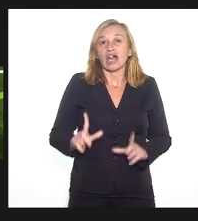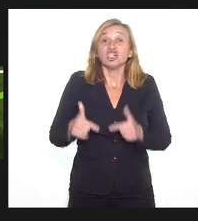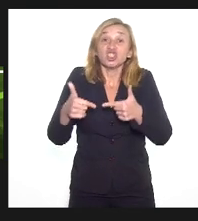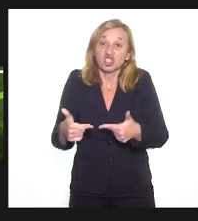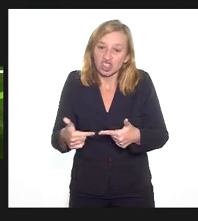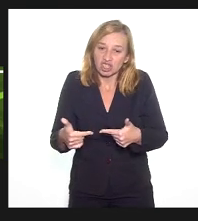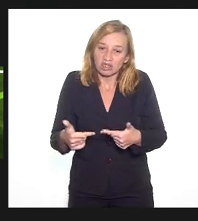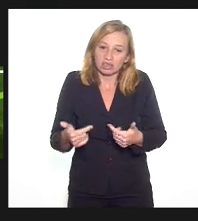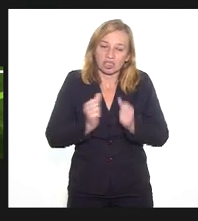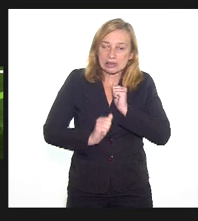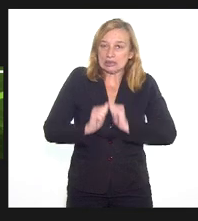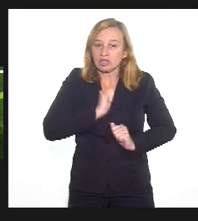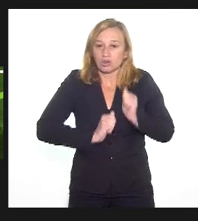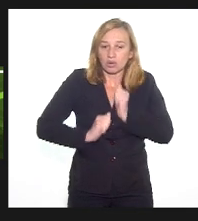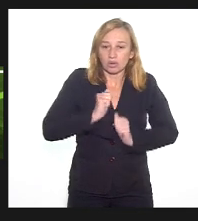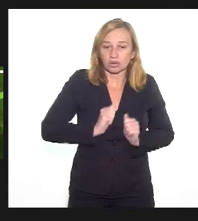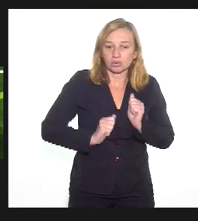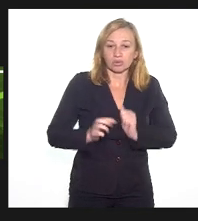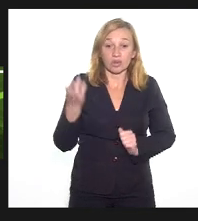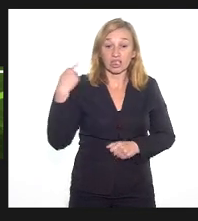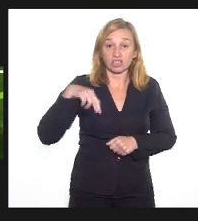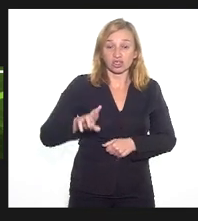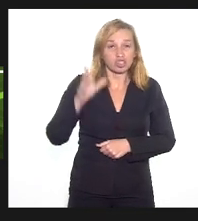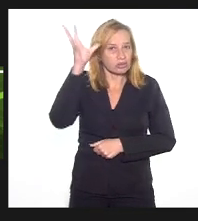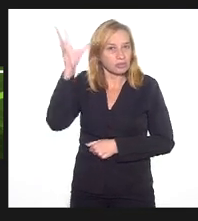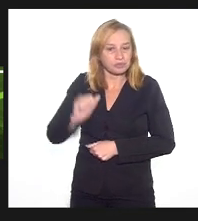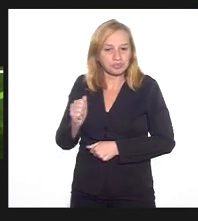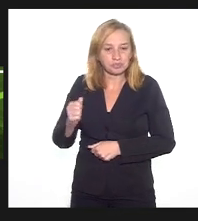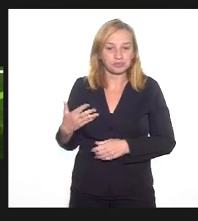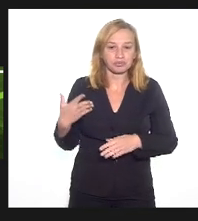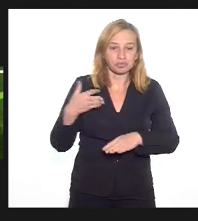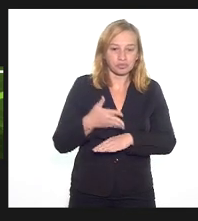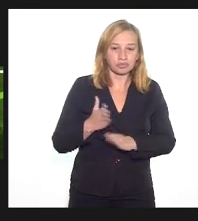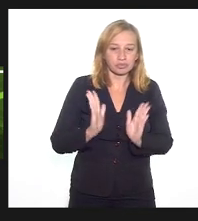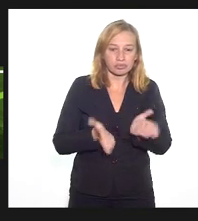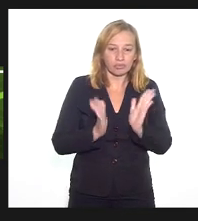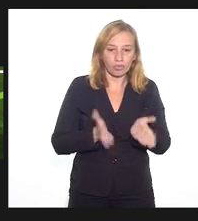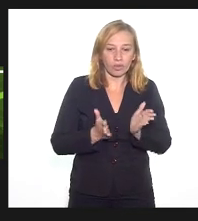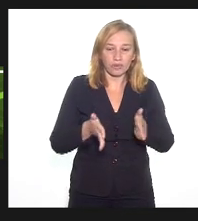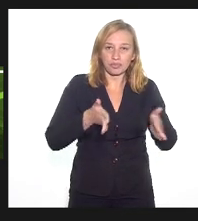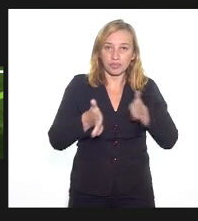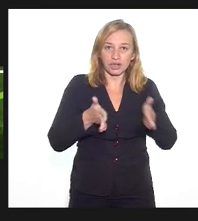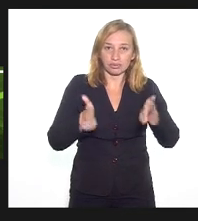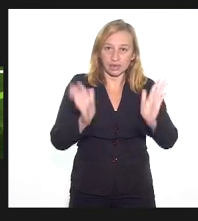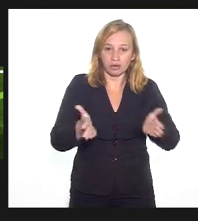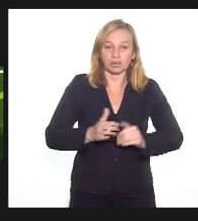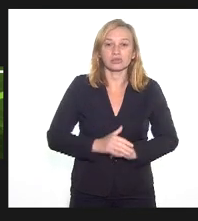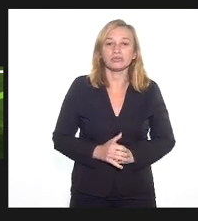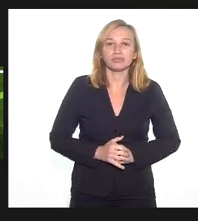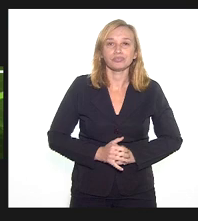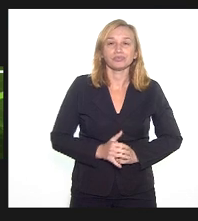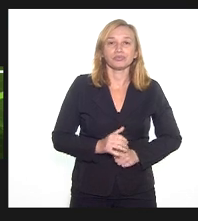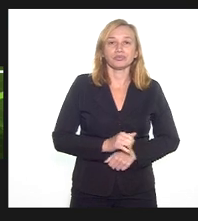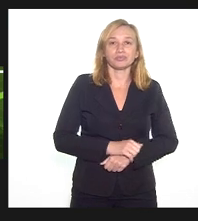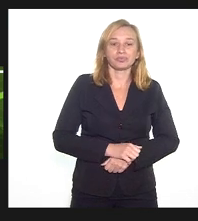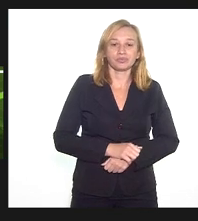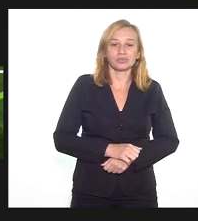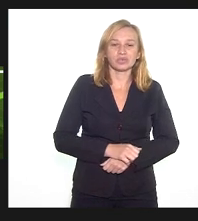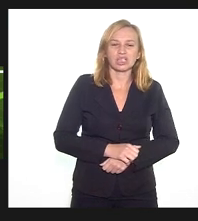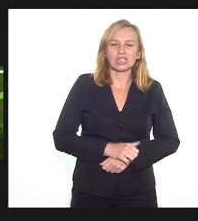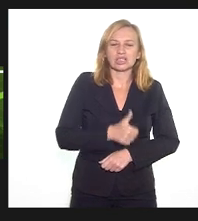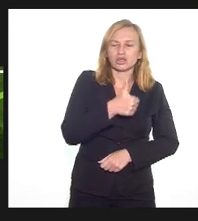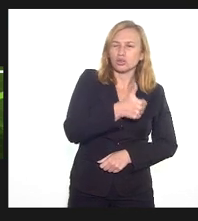ódio contra as matrizes africanas. Até chegar agora no período atual, onde a gente, em